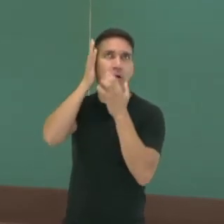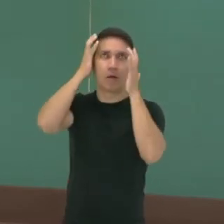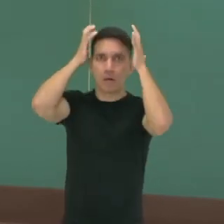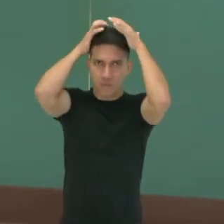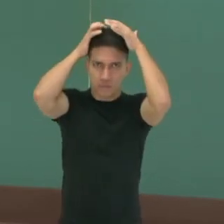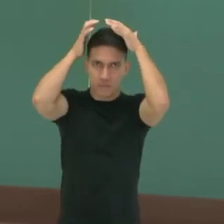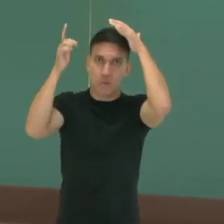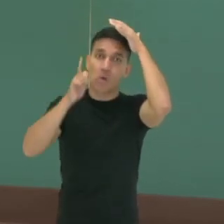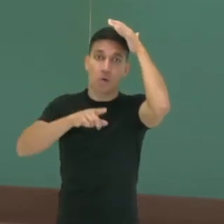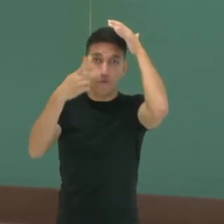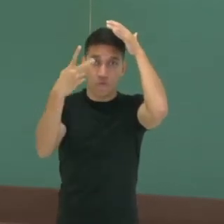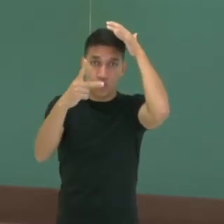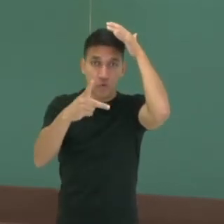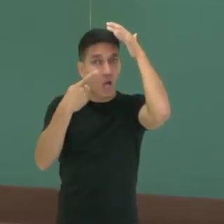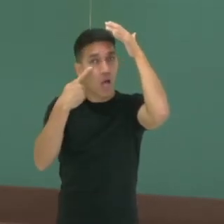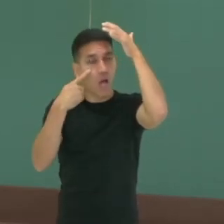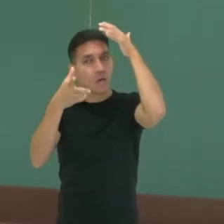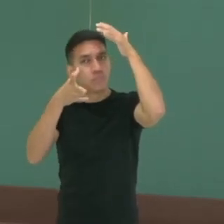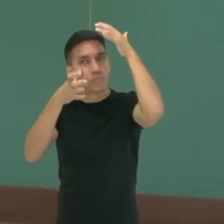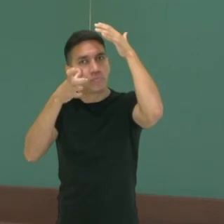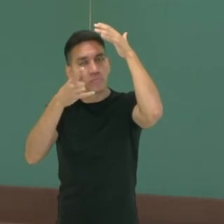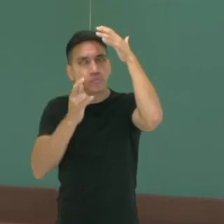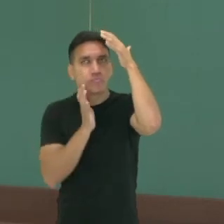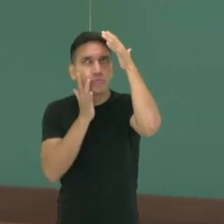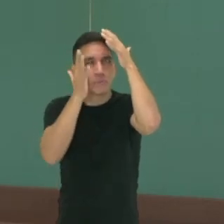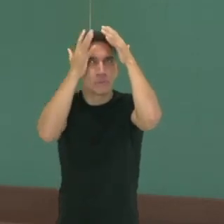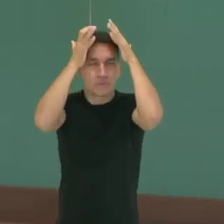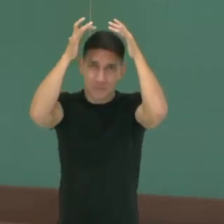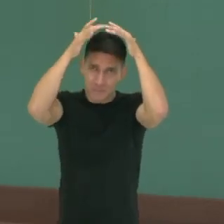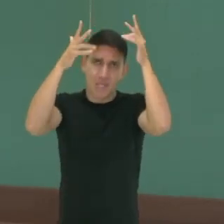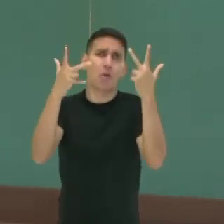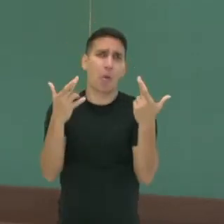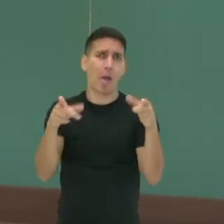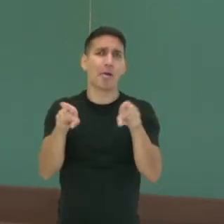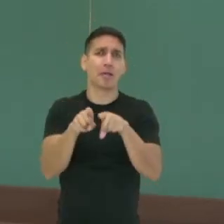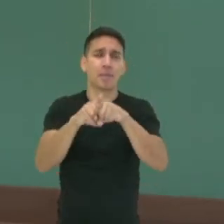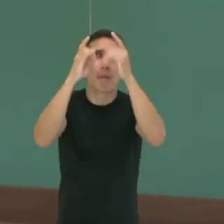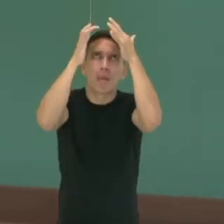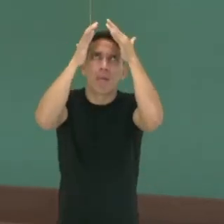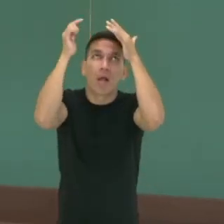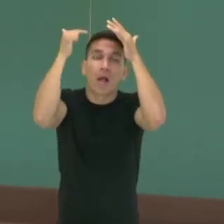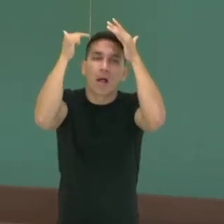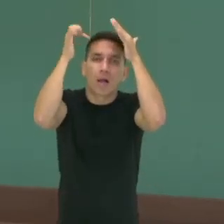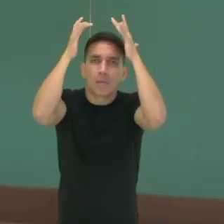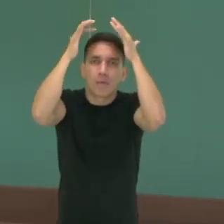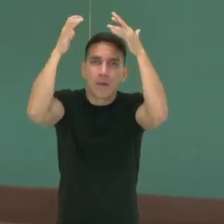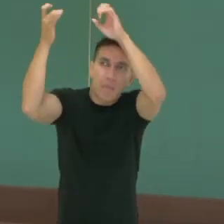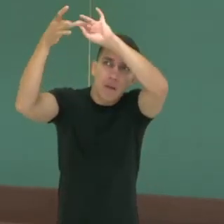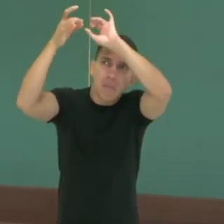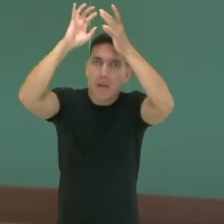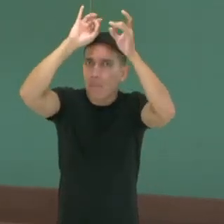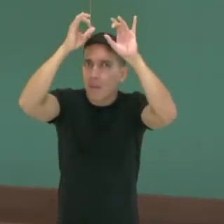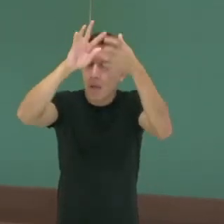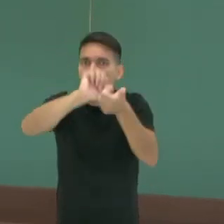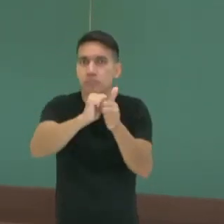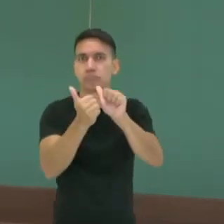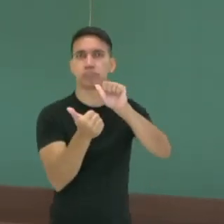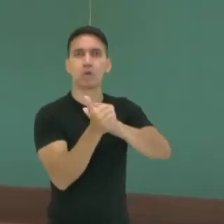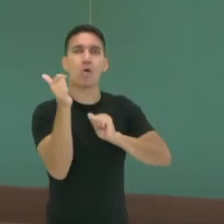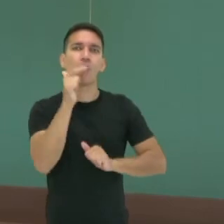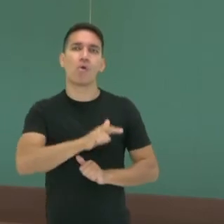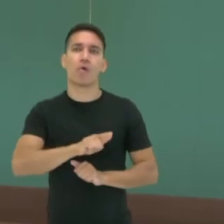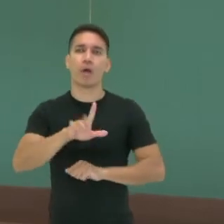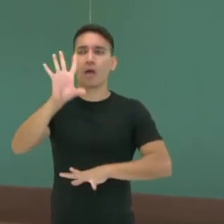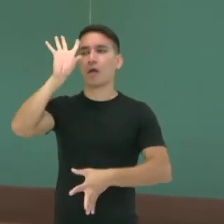cérebro. Quem faz esse papel? Nós vimos anteriormente, os neurônios. E vai ter a decodificação e você vai